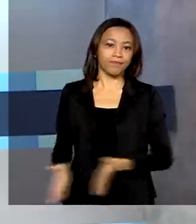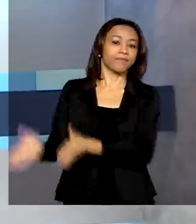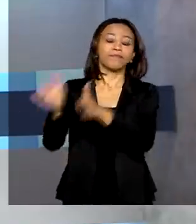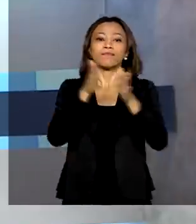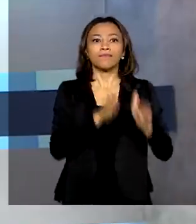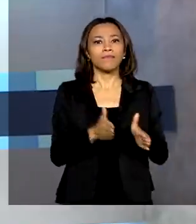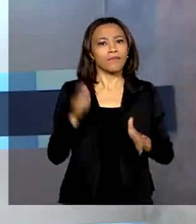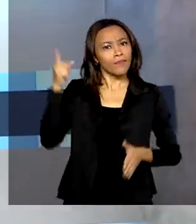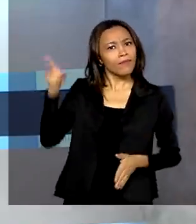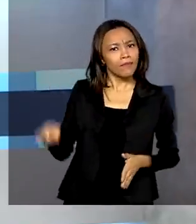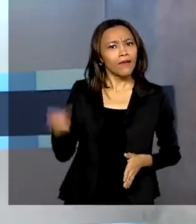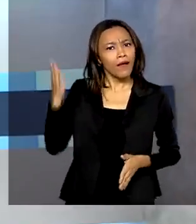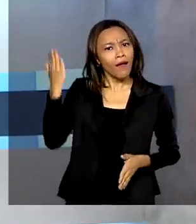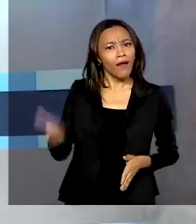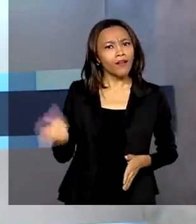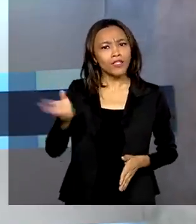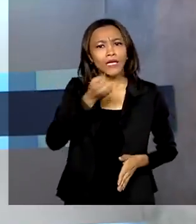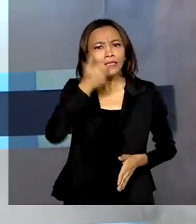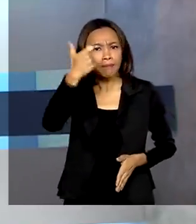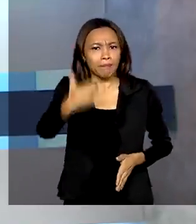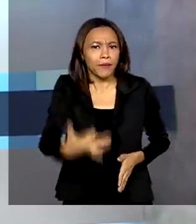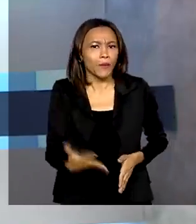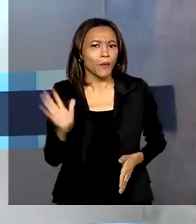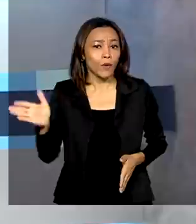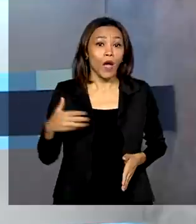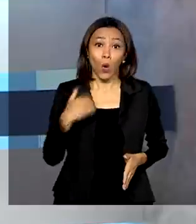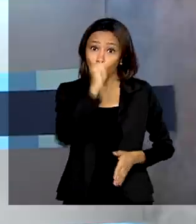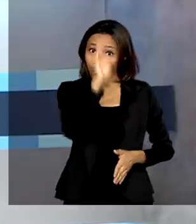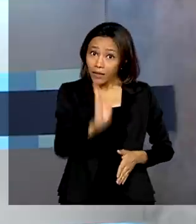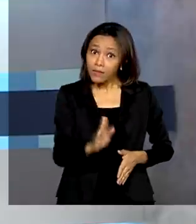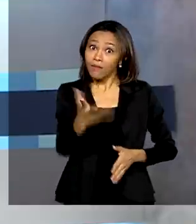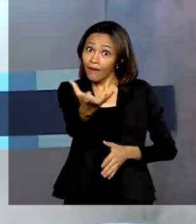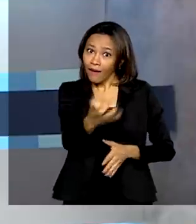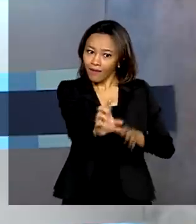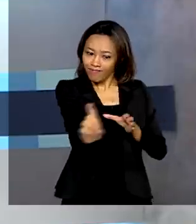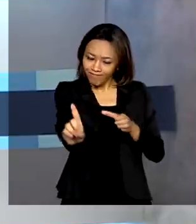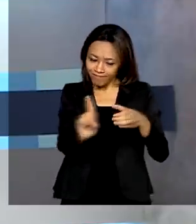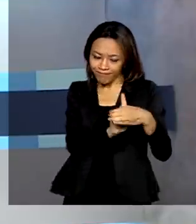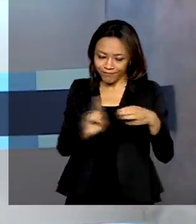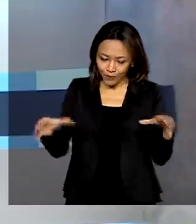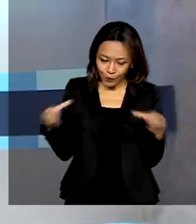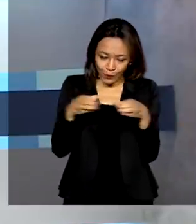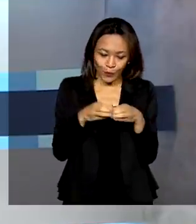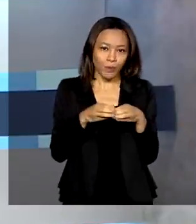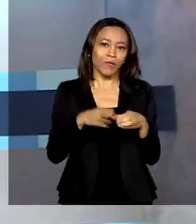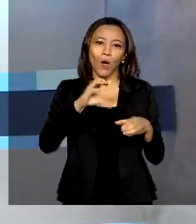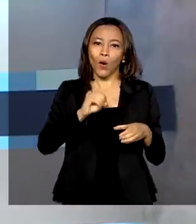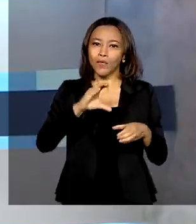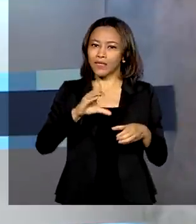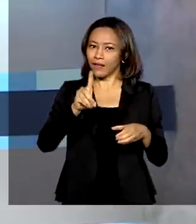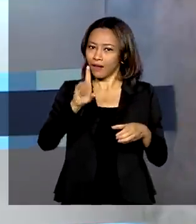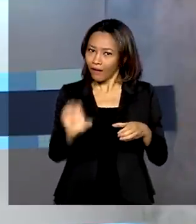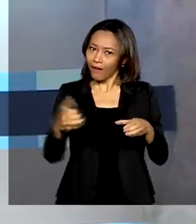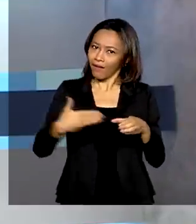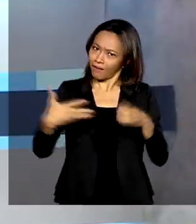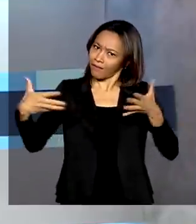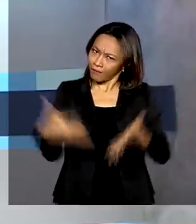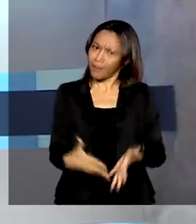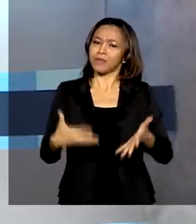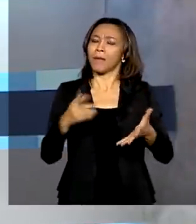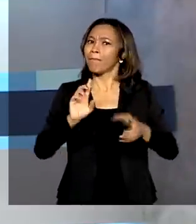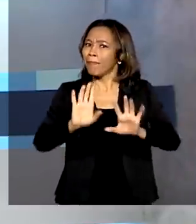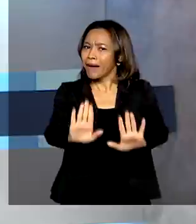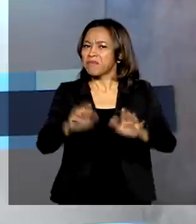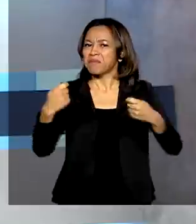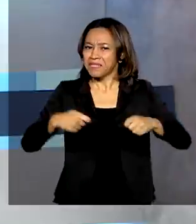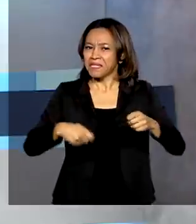E como a Selma acabou de explicar, o Brasil quer fazer parte do seleto grupo de países que compõem a OCDE. Mas, para isso,